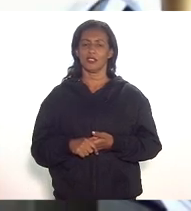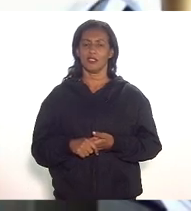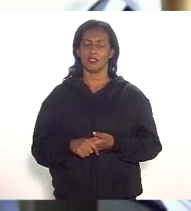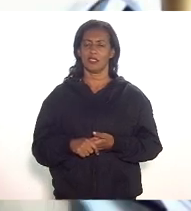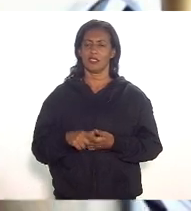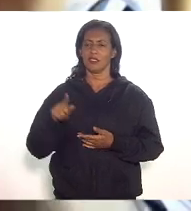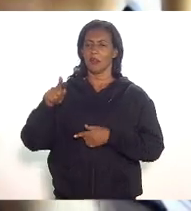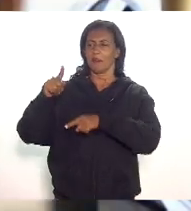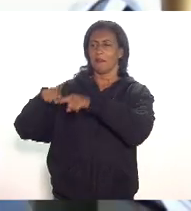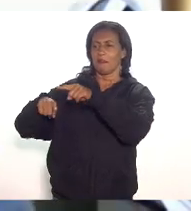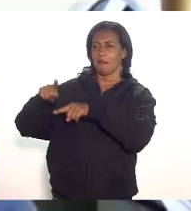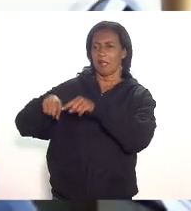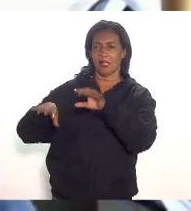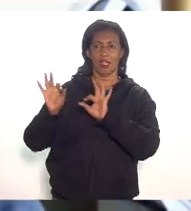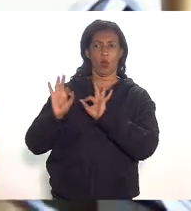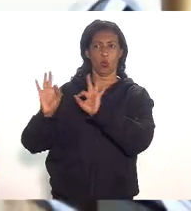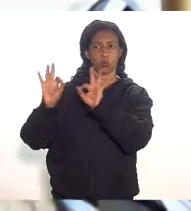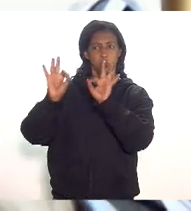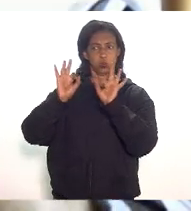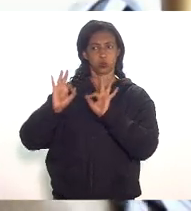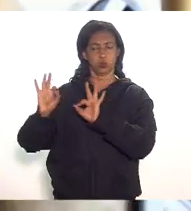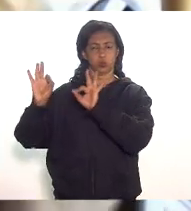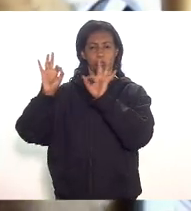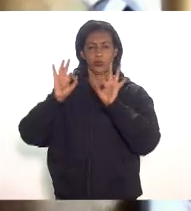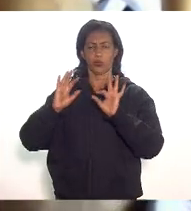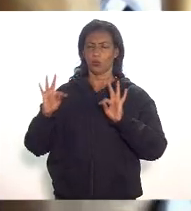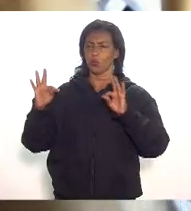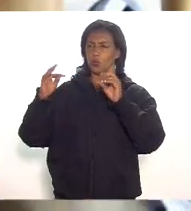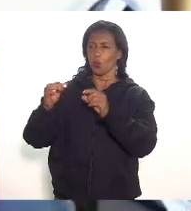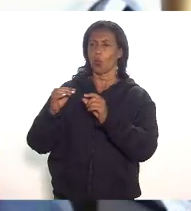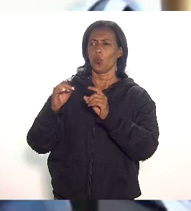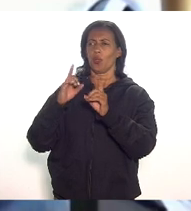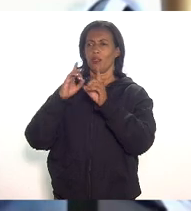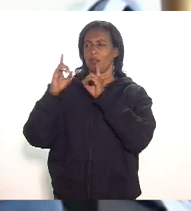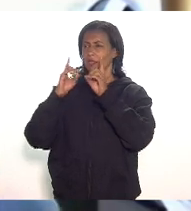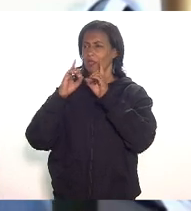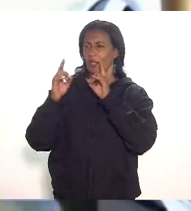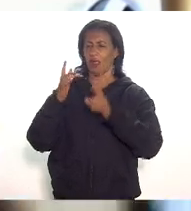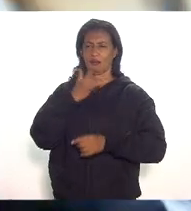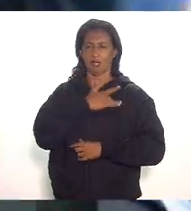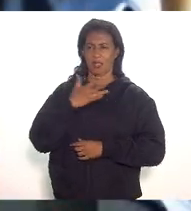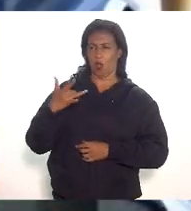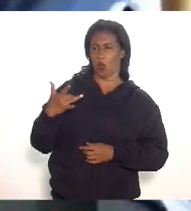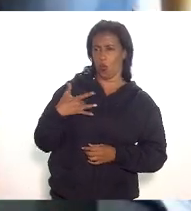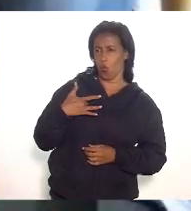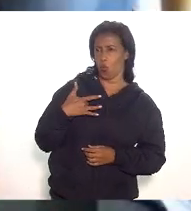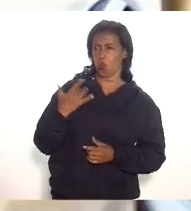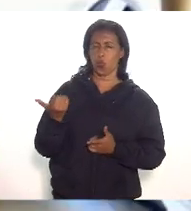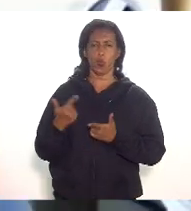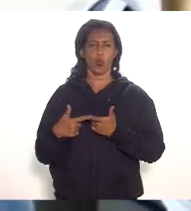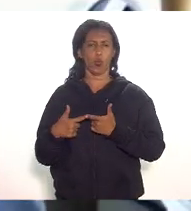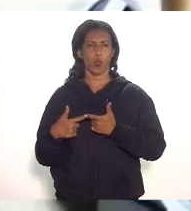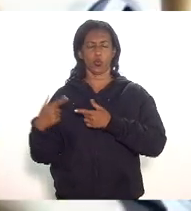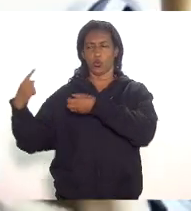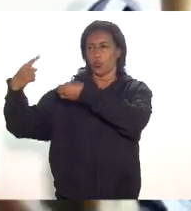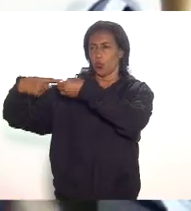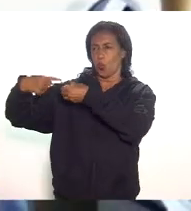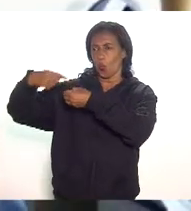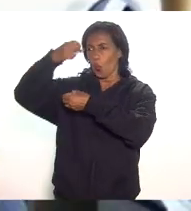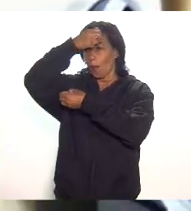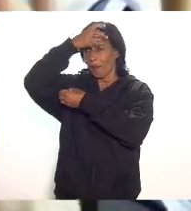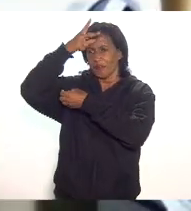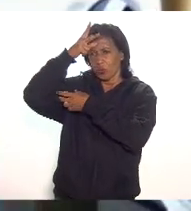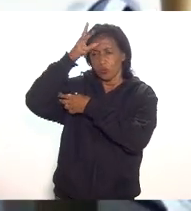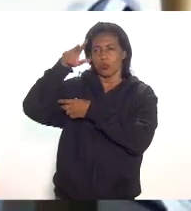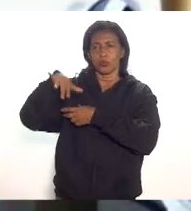equipamento sofisticadíssimos tem todos os dados da saúde da educação gasto por município um